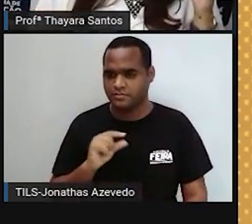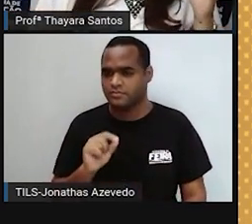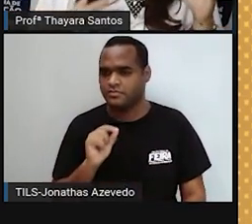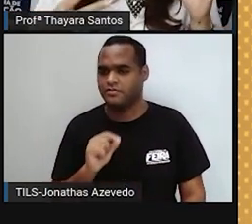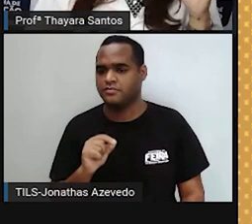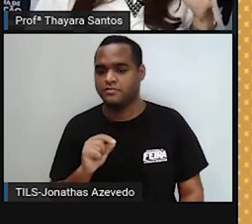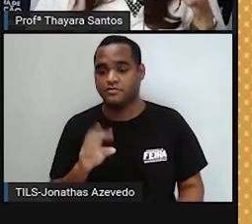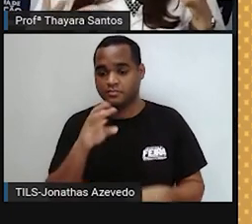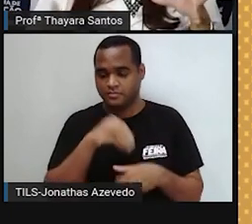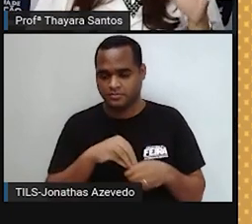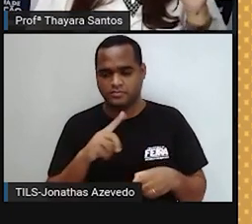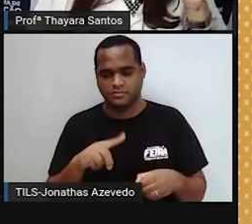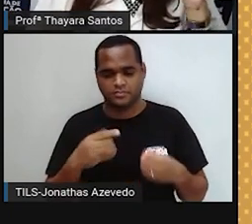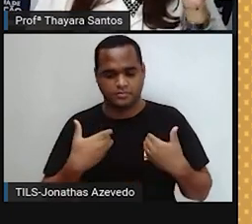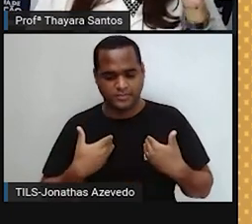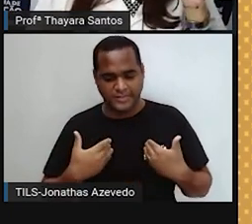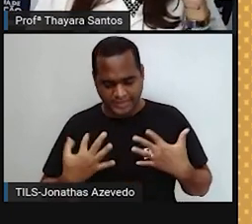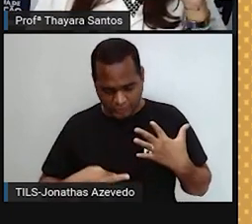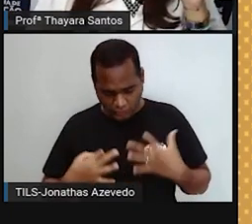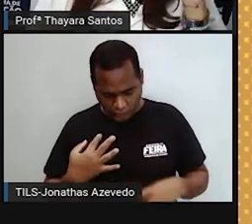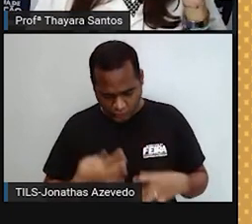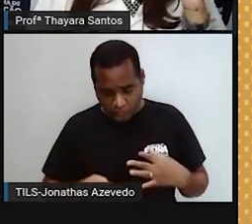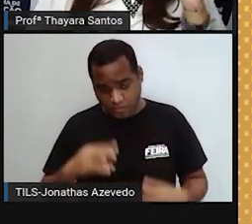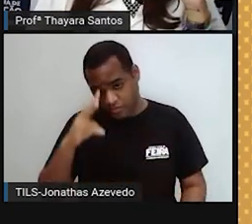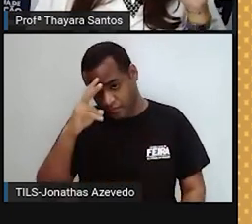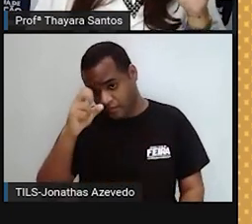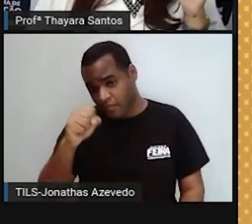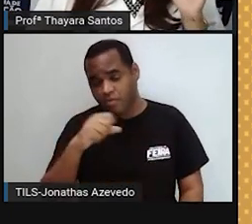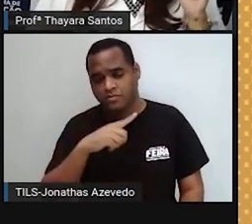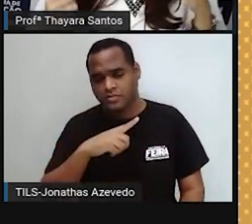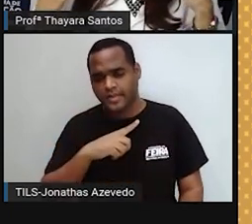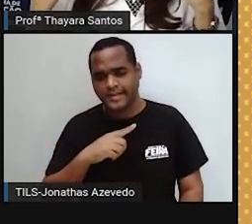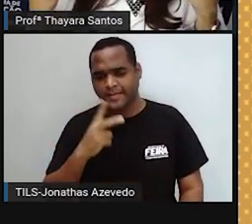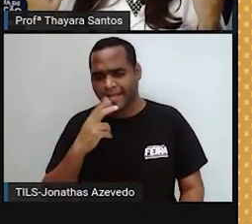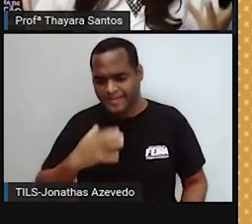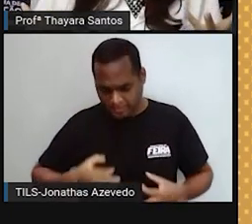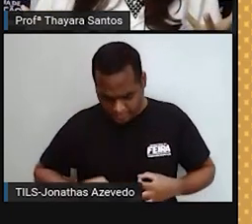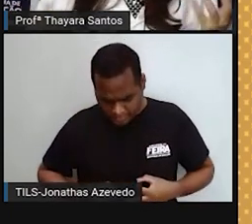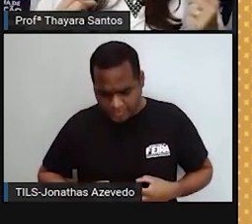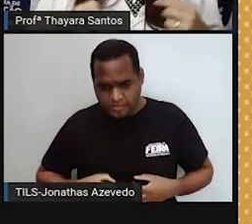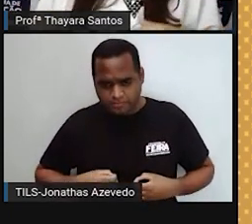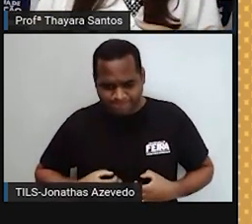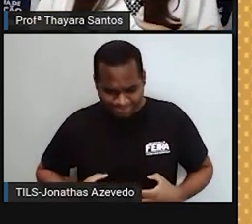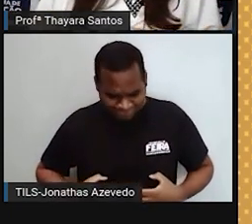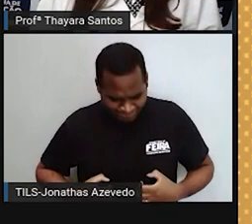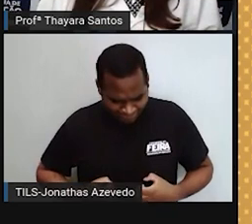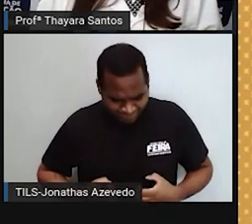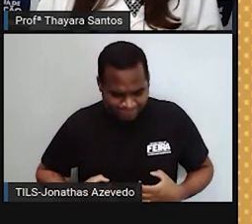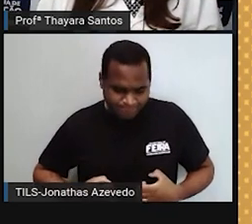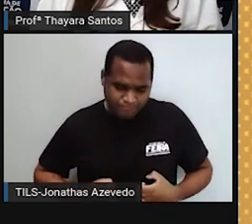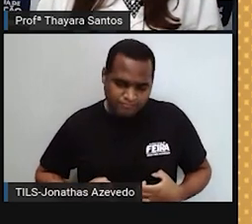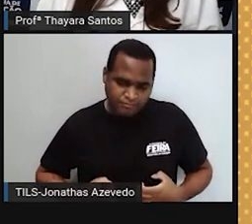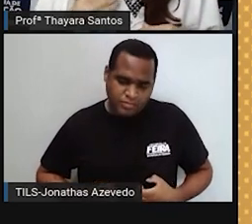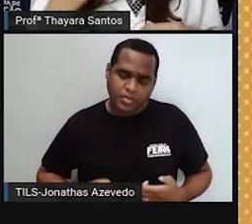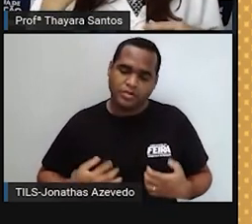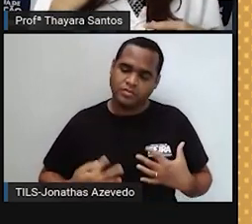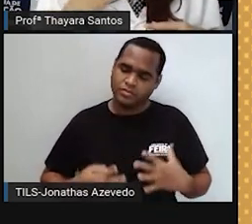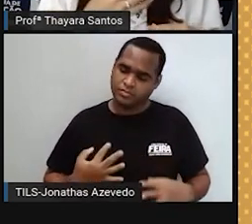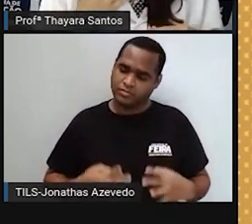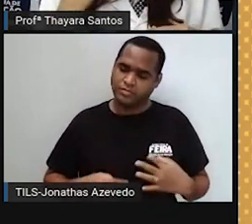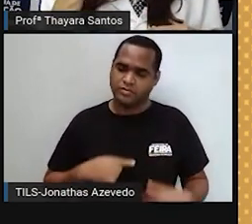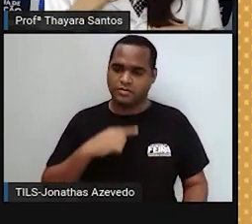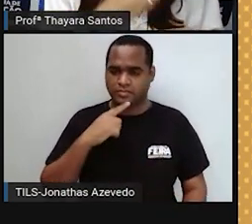cólica, né? As cólicas são isso. O nosso útero ali se apertando para soltar aquela camada do endométrio. Então,